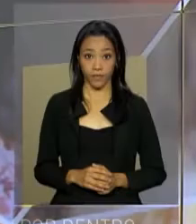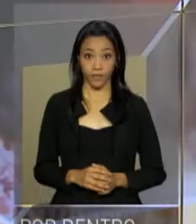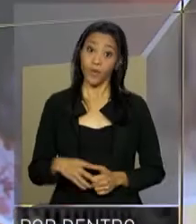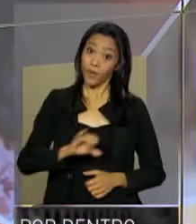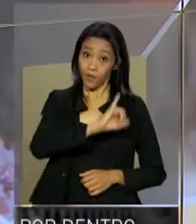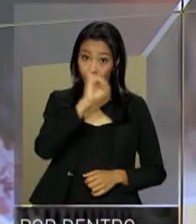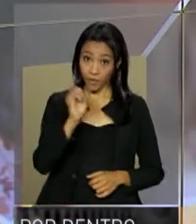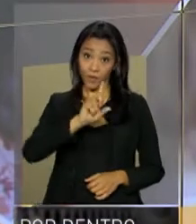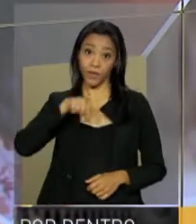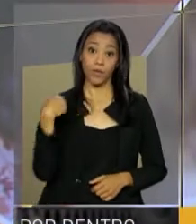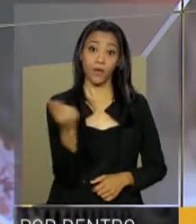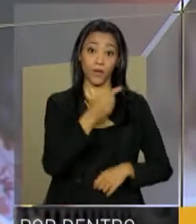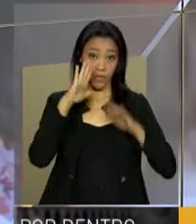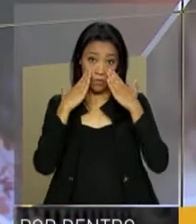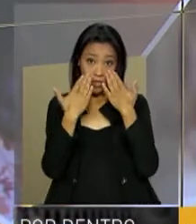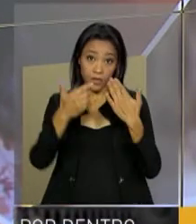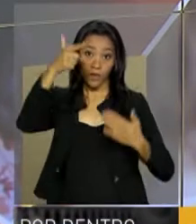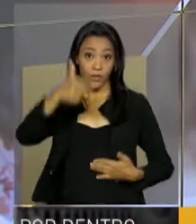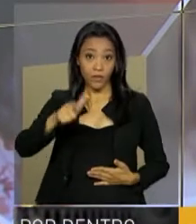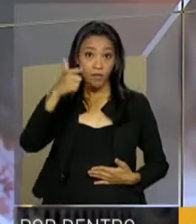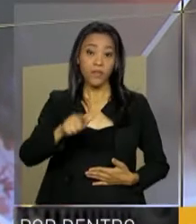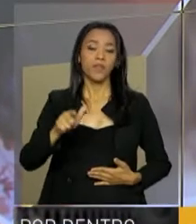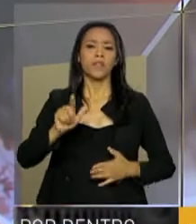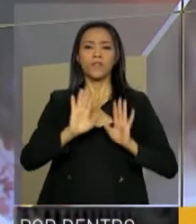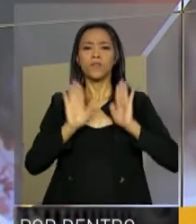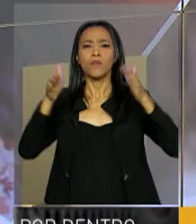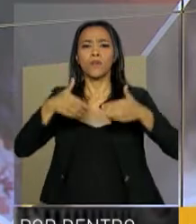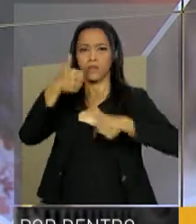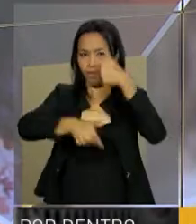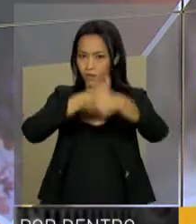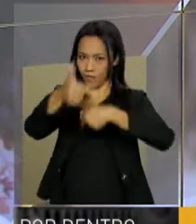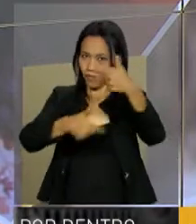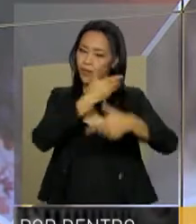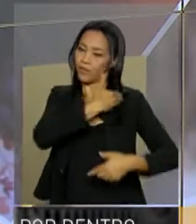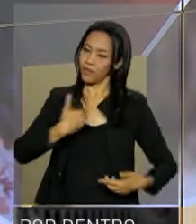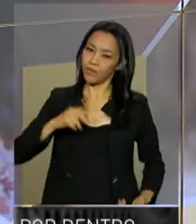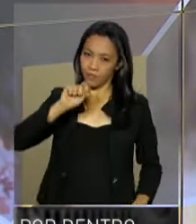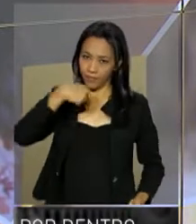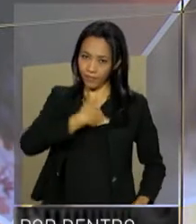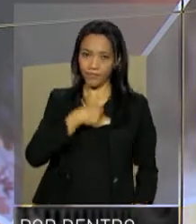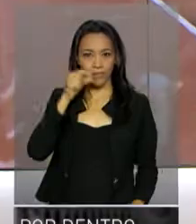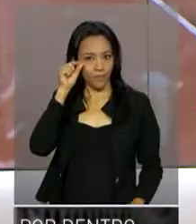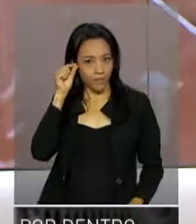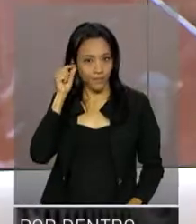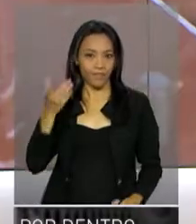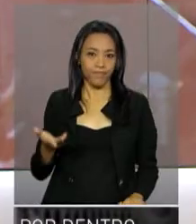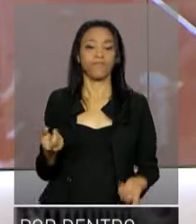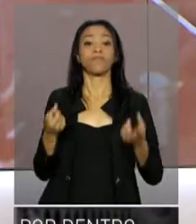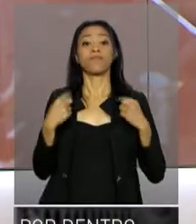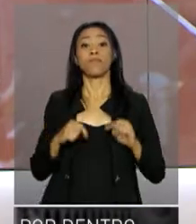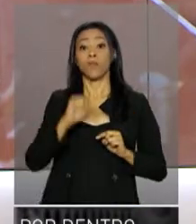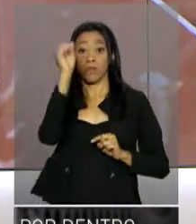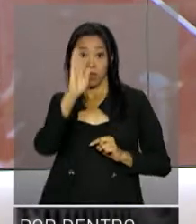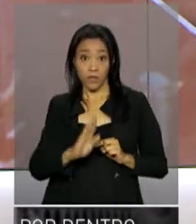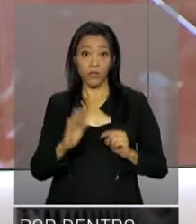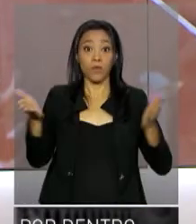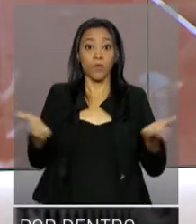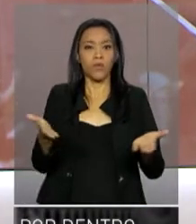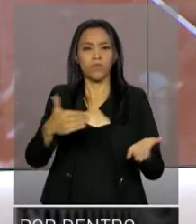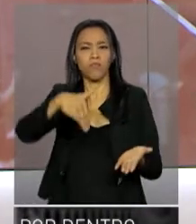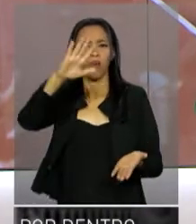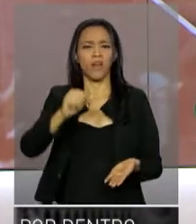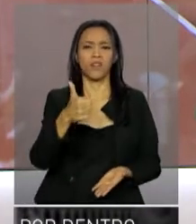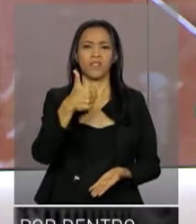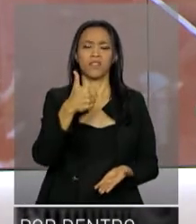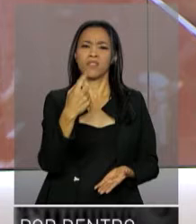Olá, estamos de volta com mais uma edição do Por Dentro do Governo, comigo Renata Corsini. O Brasil tem atualmente mais de